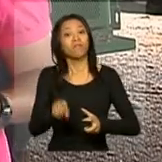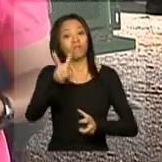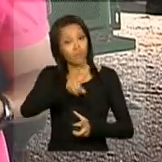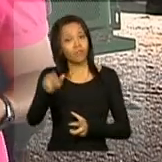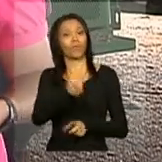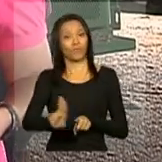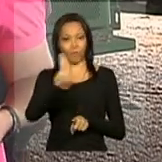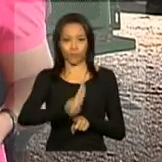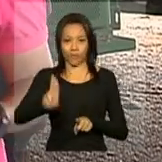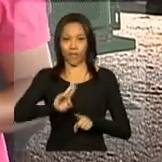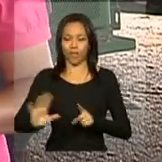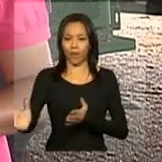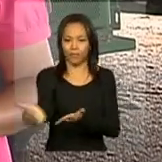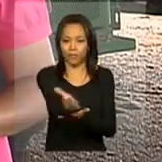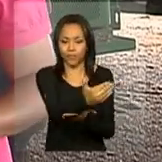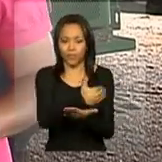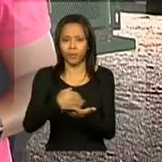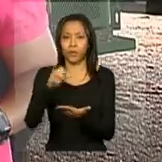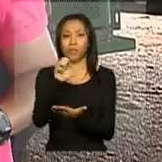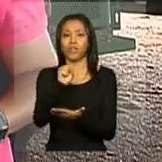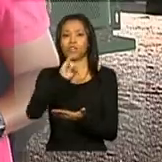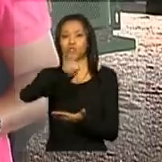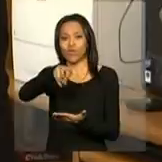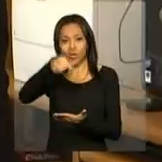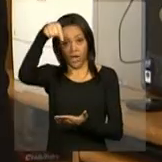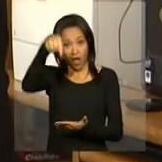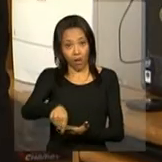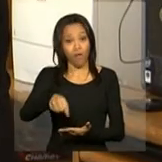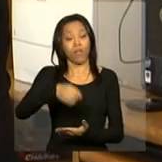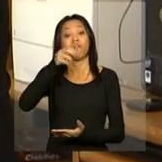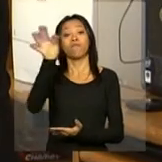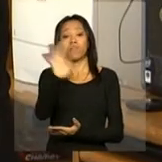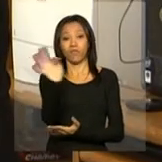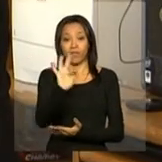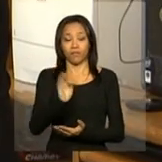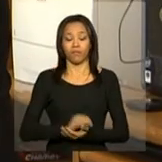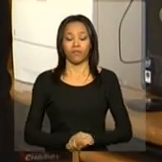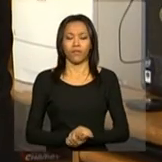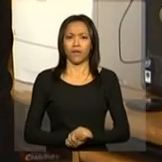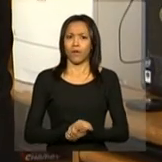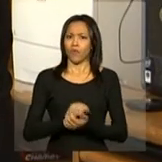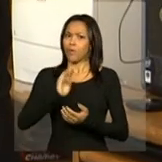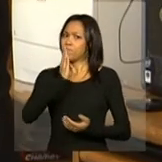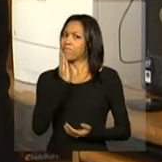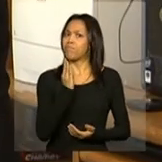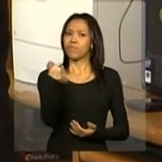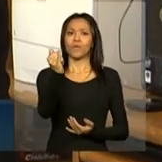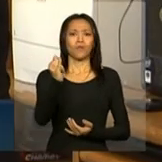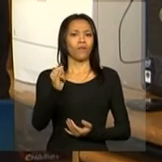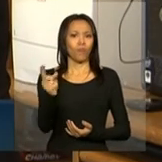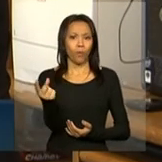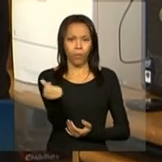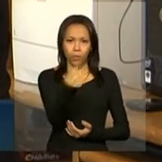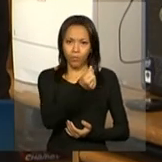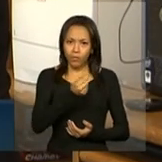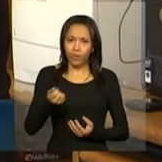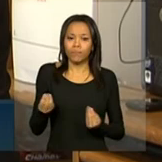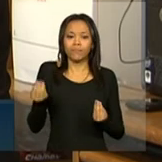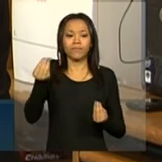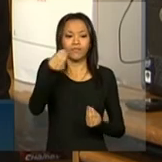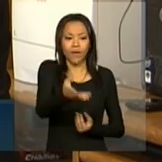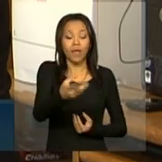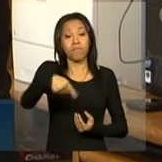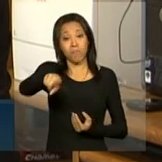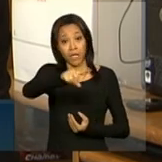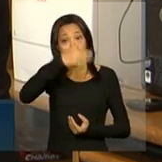colheita de grãos de soja em fevereiro deste ano. São bilhões e bilhões que foram disponibilizados para que o produtor possa